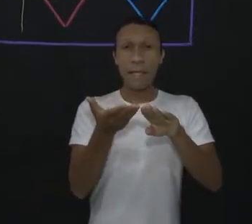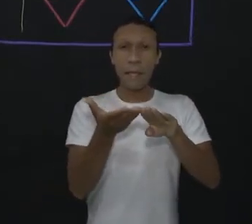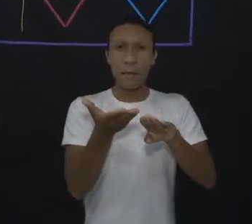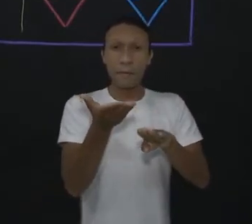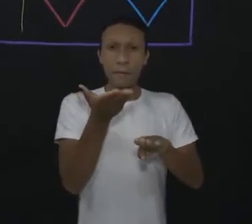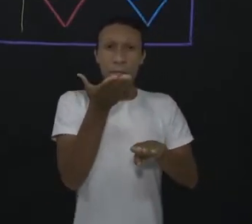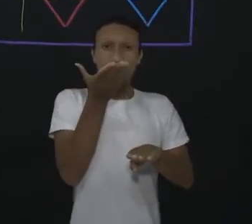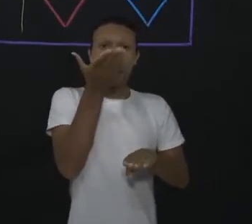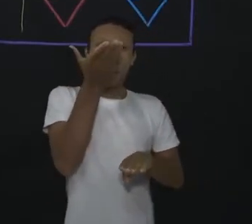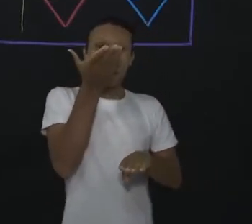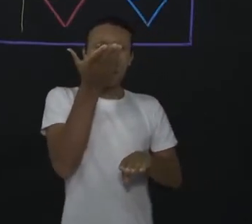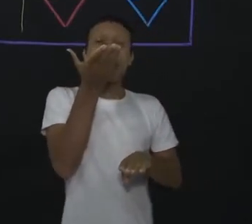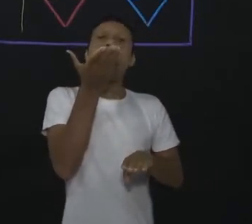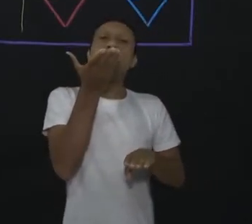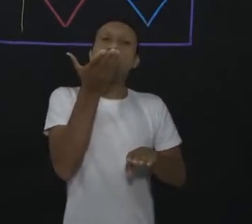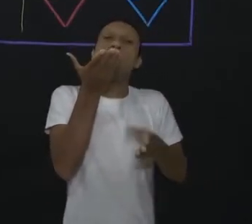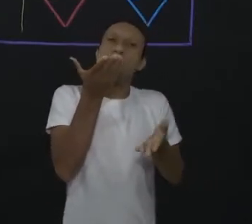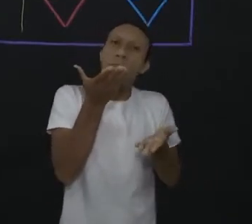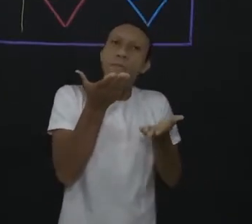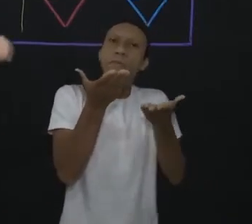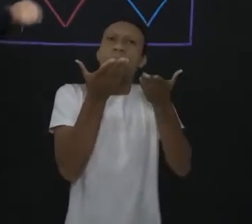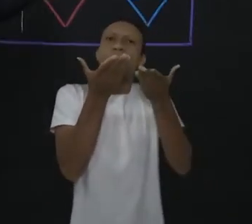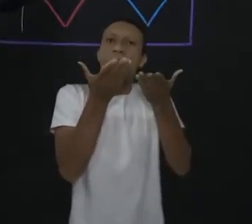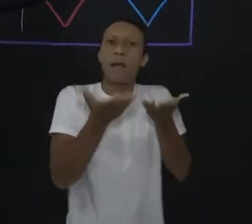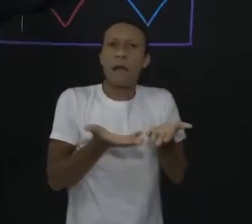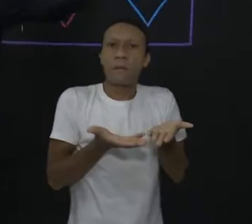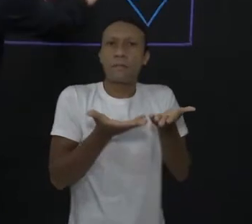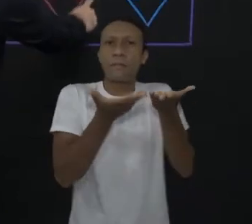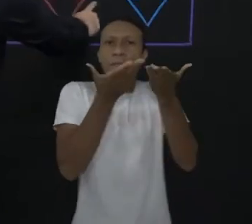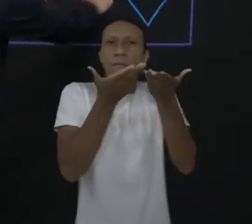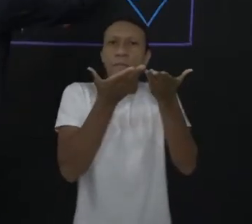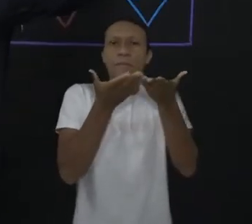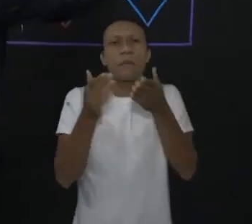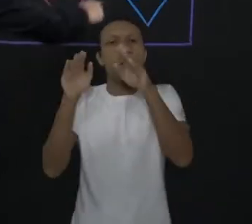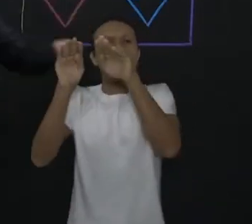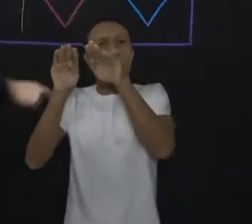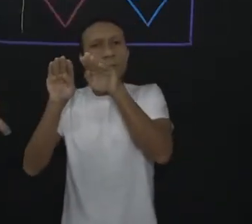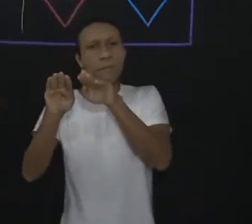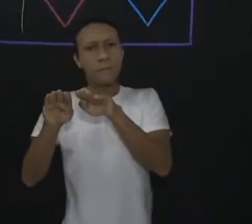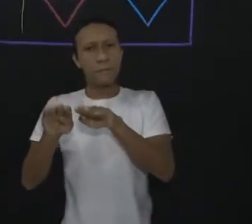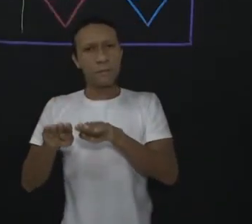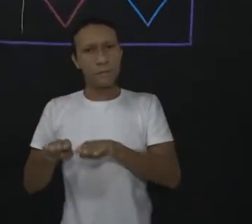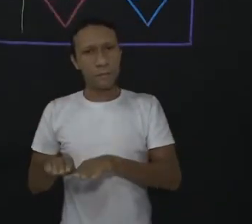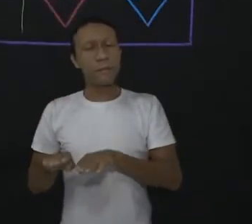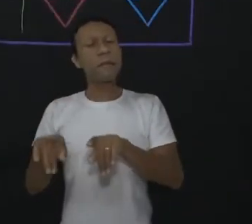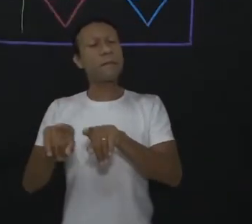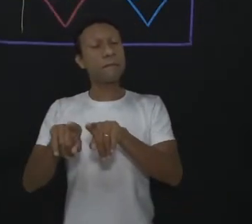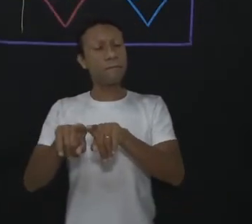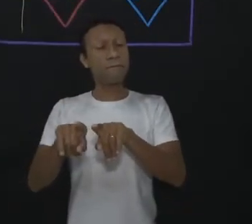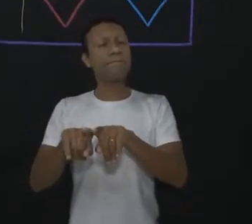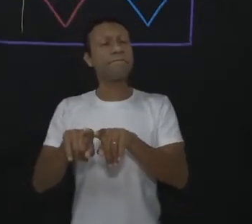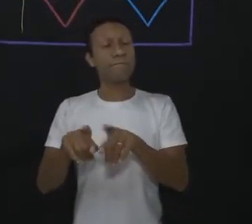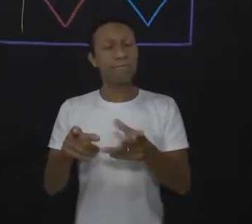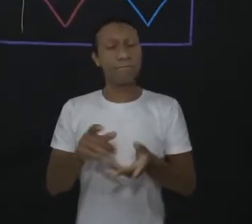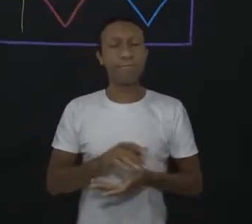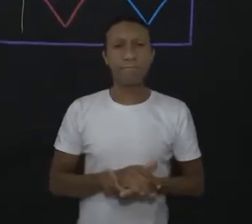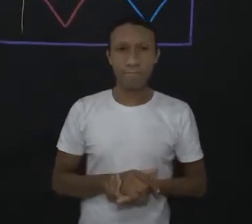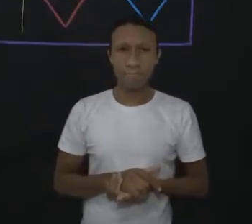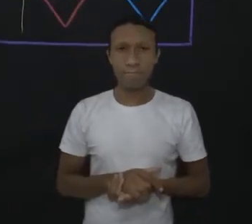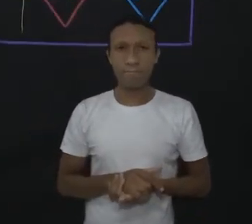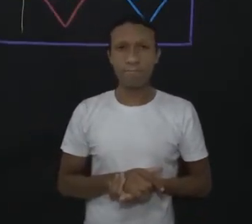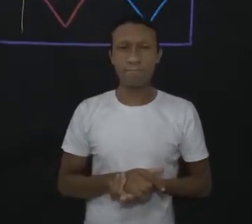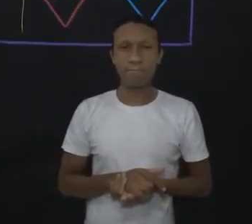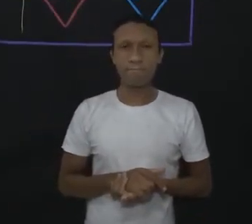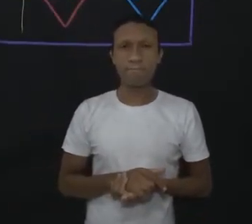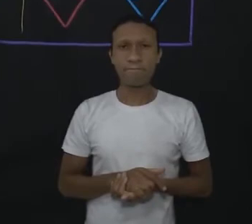a outra também irá aumentar. Se uma grandeza diminui, a outra também diminuirá o